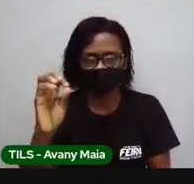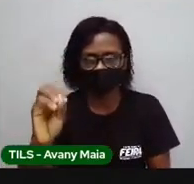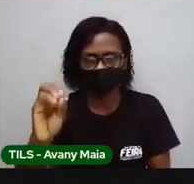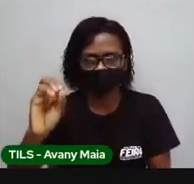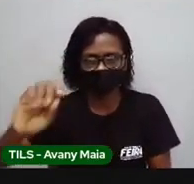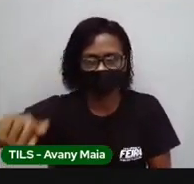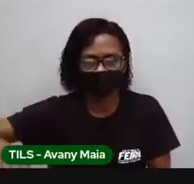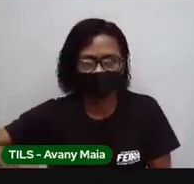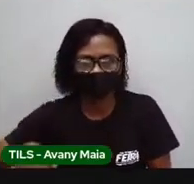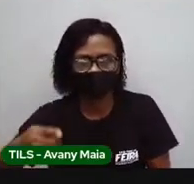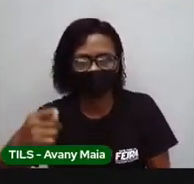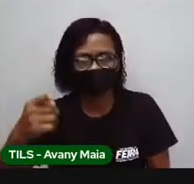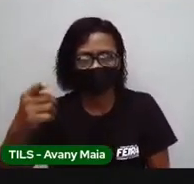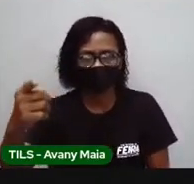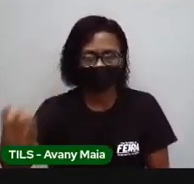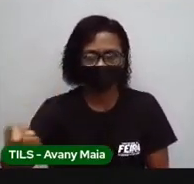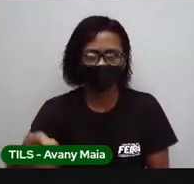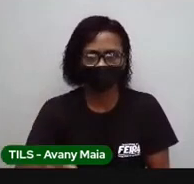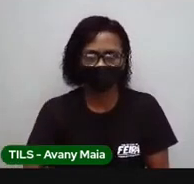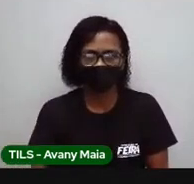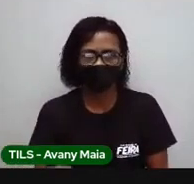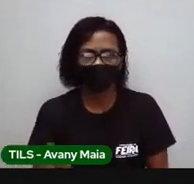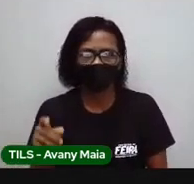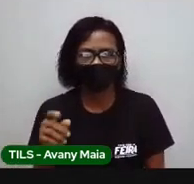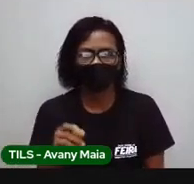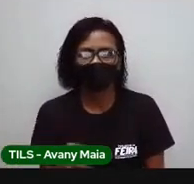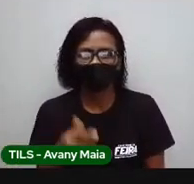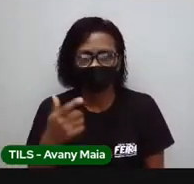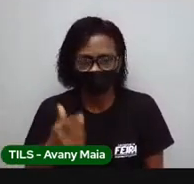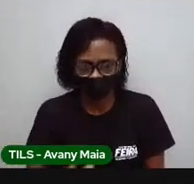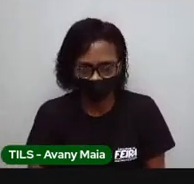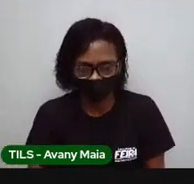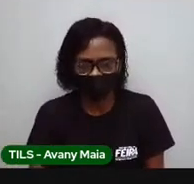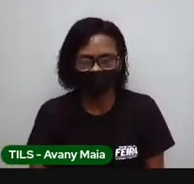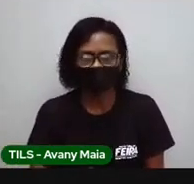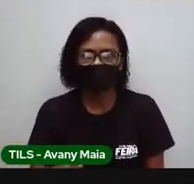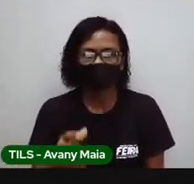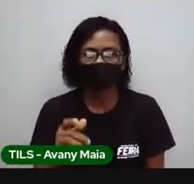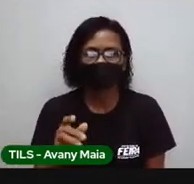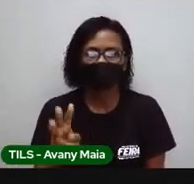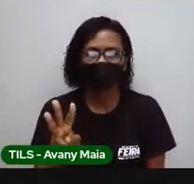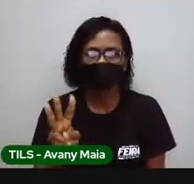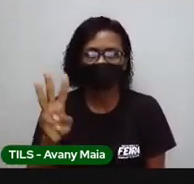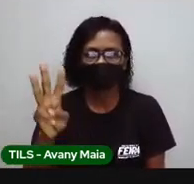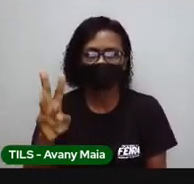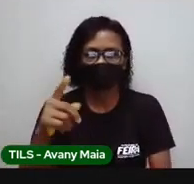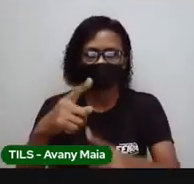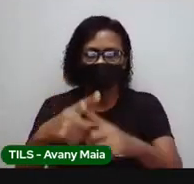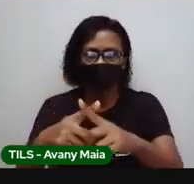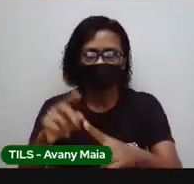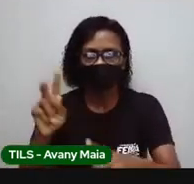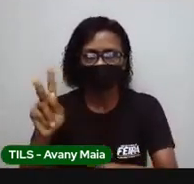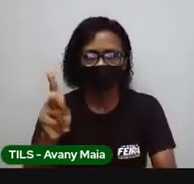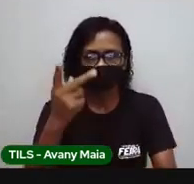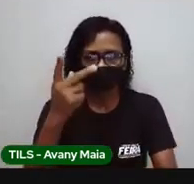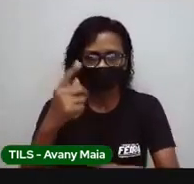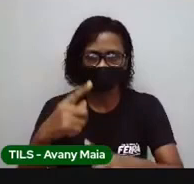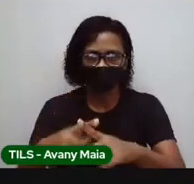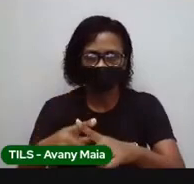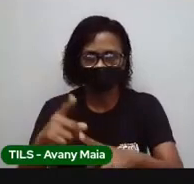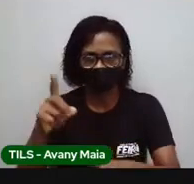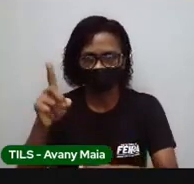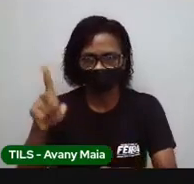Então, 95 watts de potência, ou 95 watts de potência, então é o W,